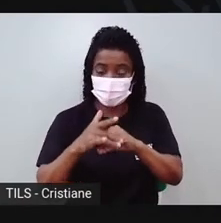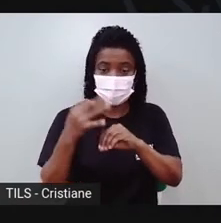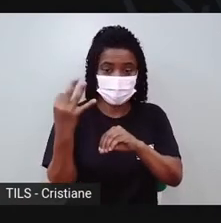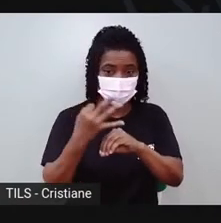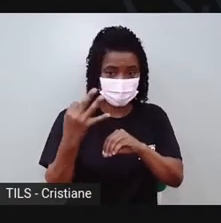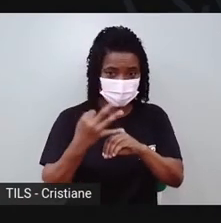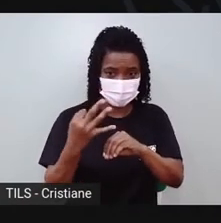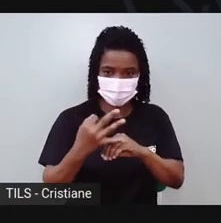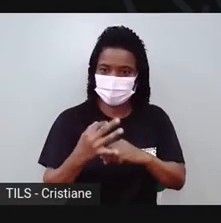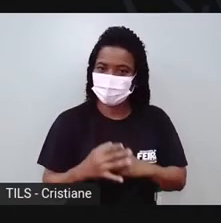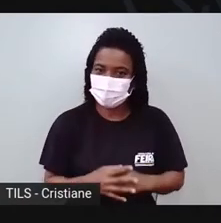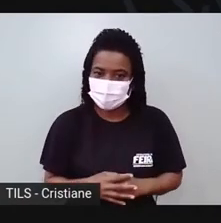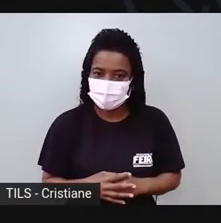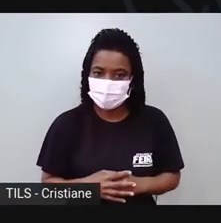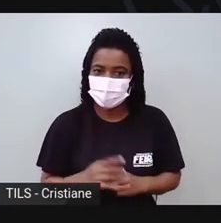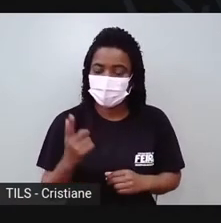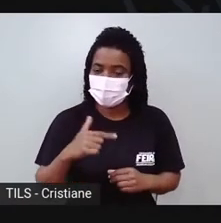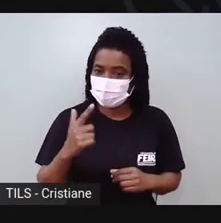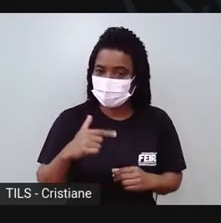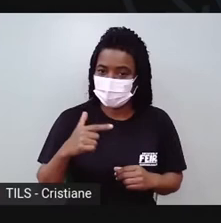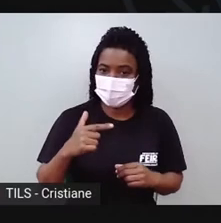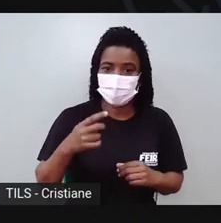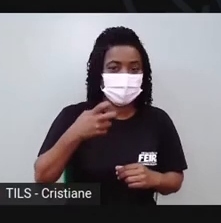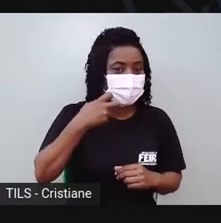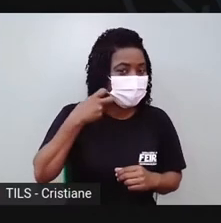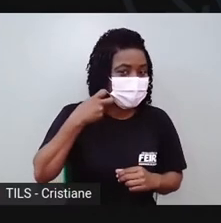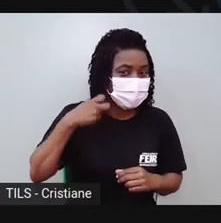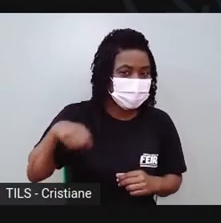Vou puxar esse rabinho mais pra cima.